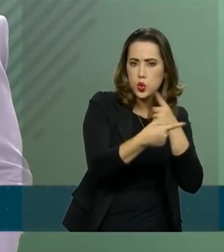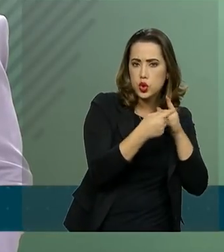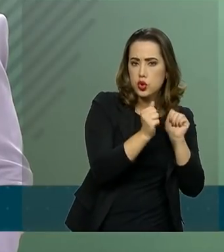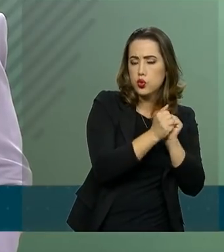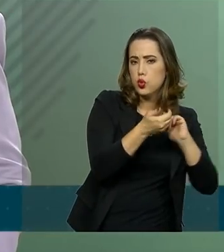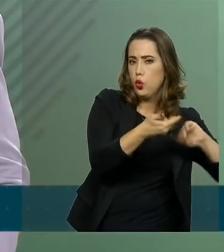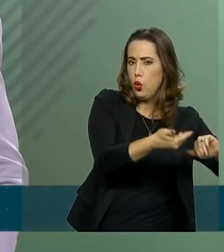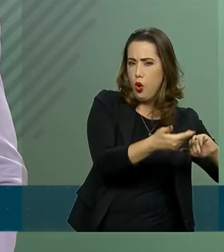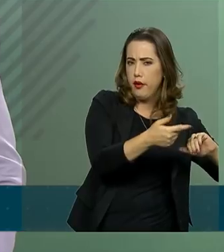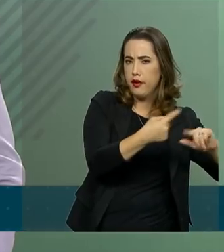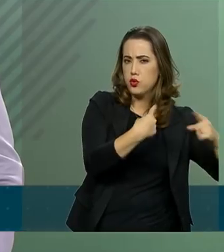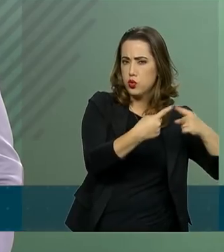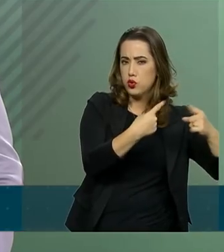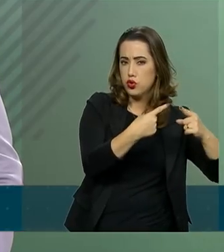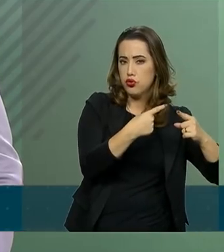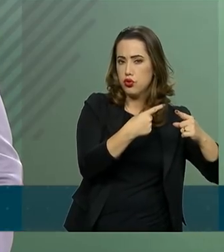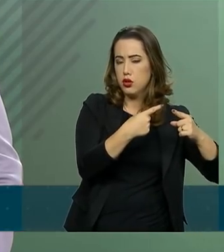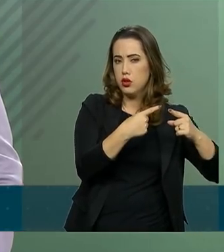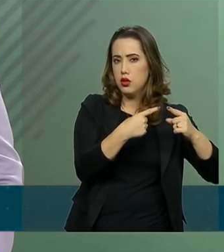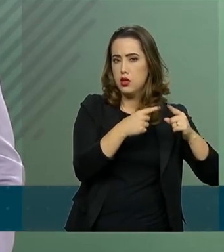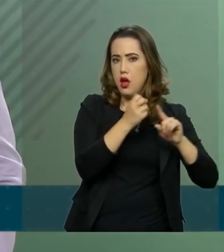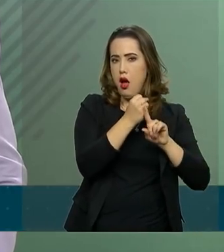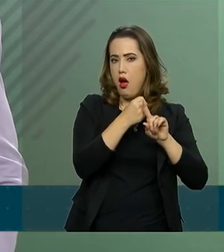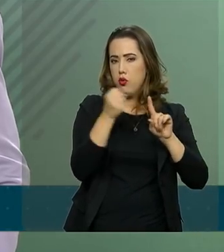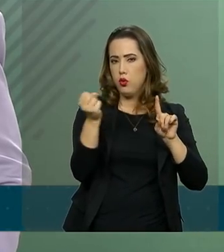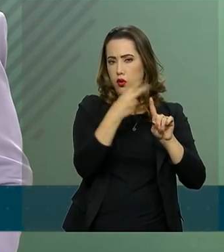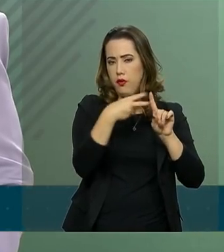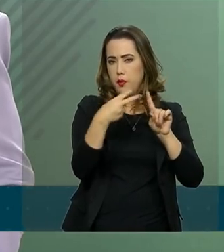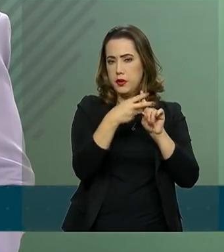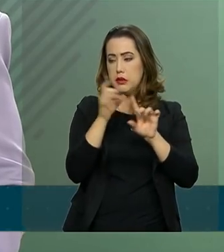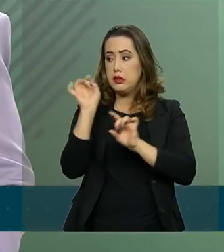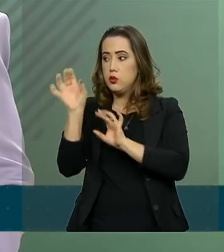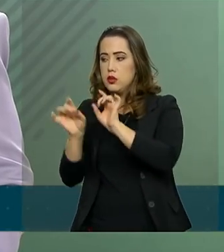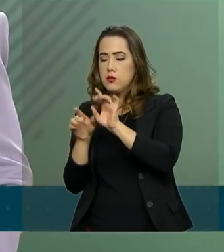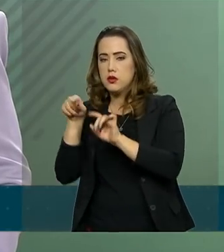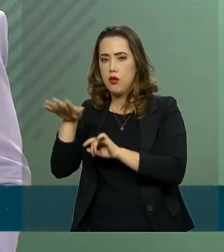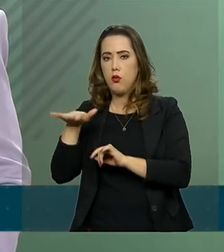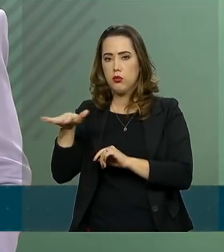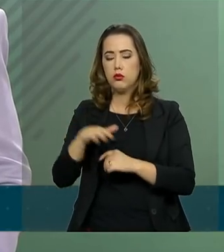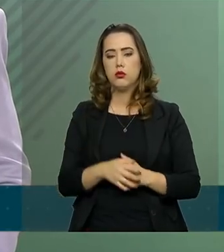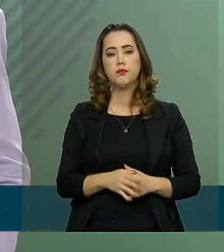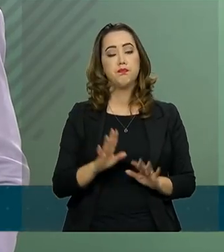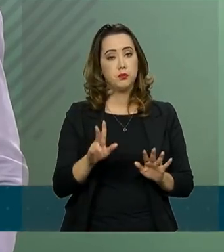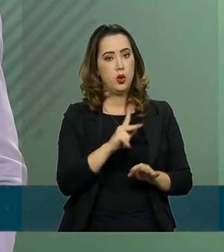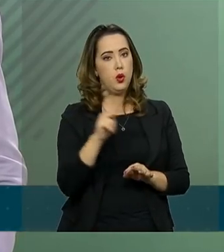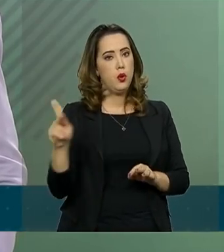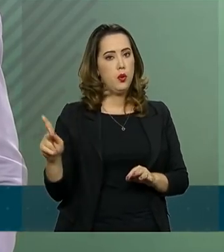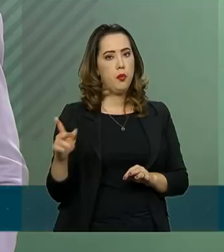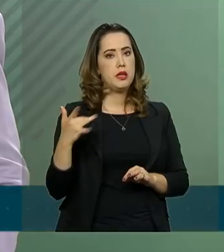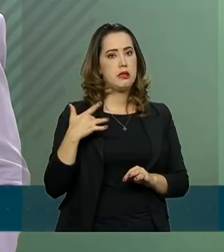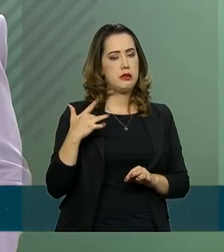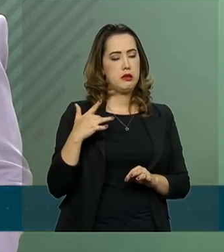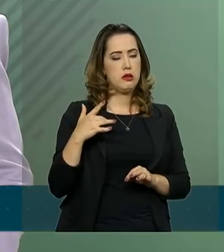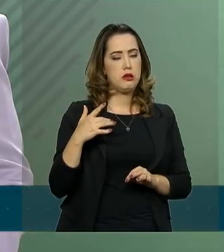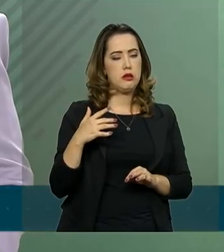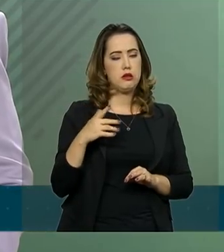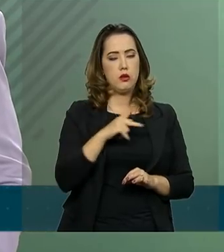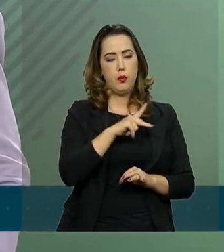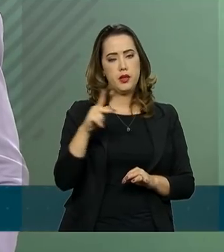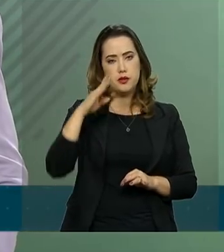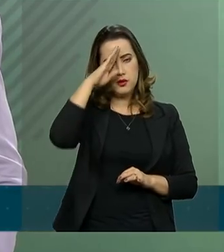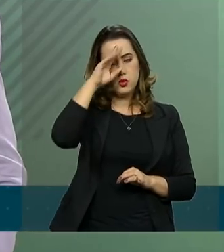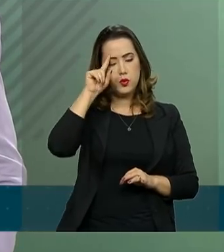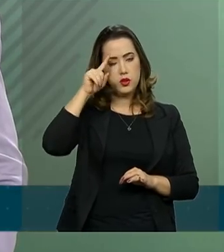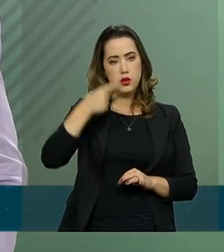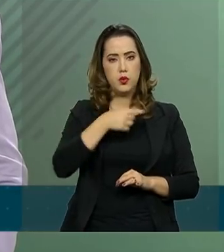Lorenzoni foi ao encontro do presidente Rodrigo Maia, levando algumas percepções do senhor presidente. Dentre elas,